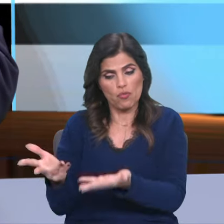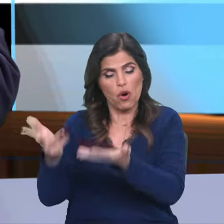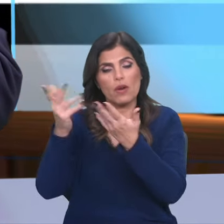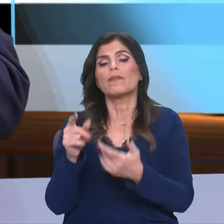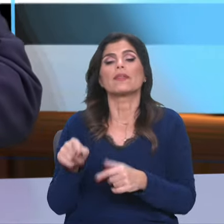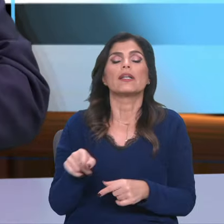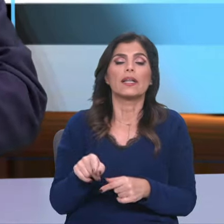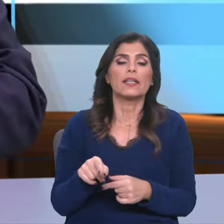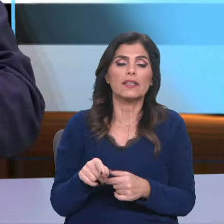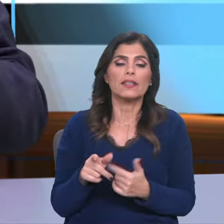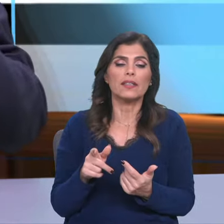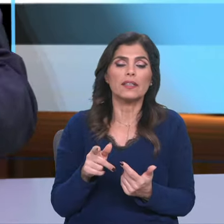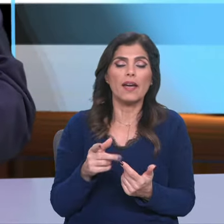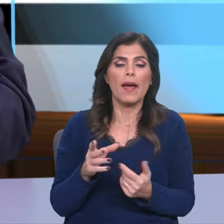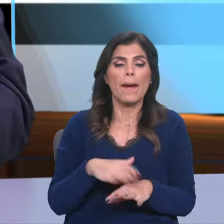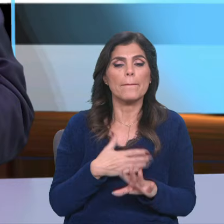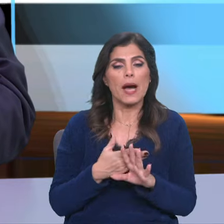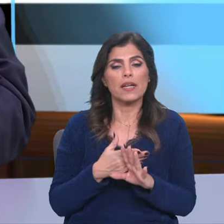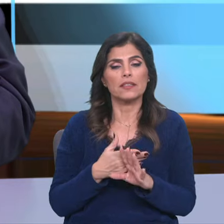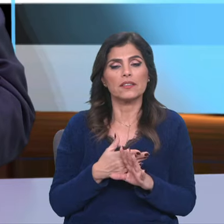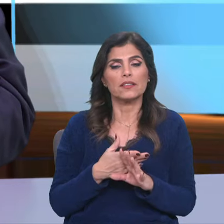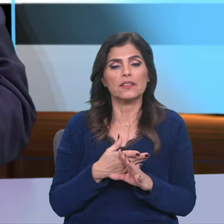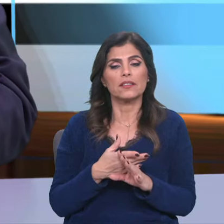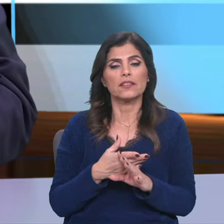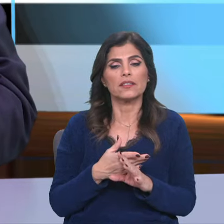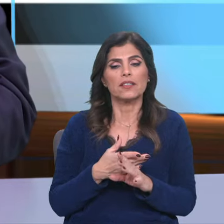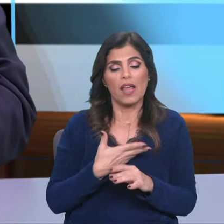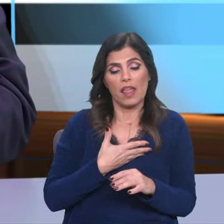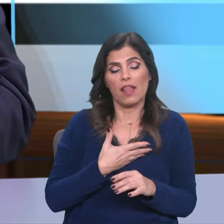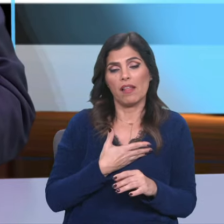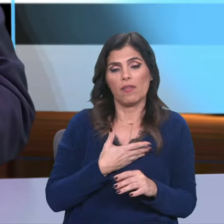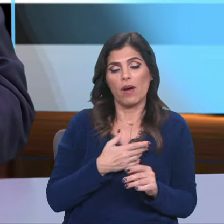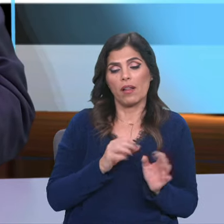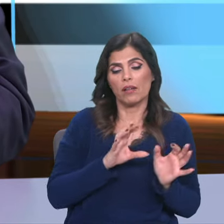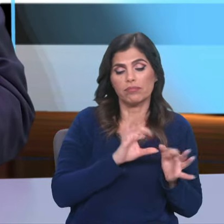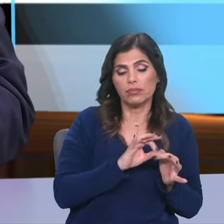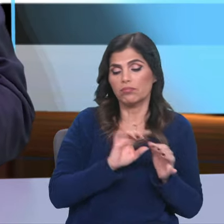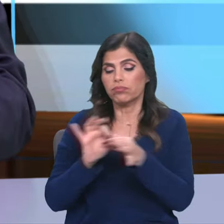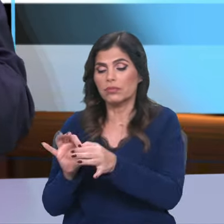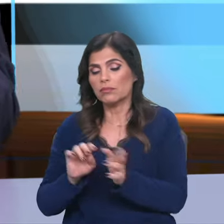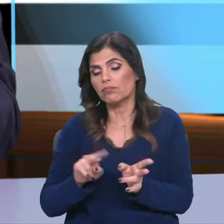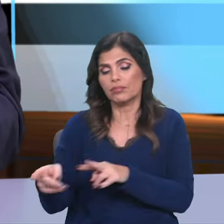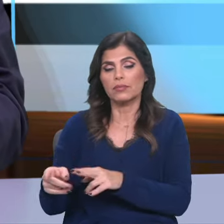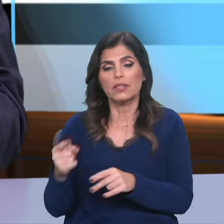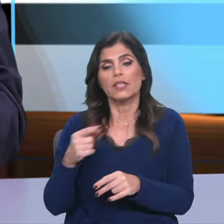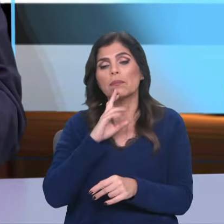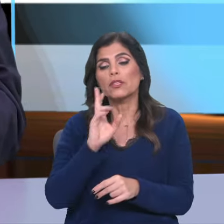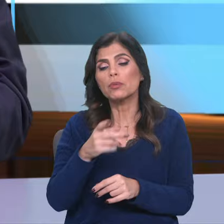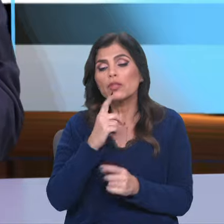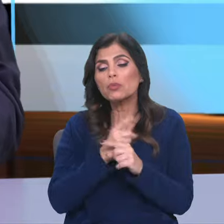aqui, portanto, é muito mais dedutivo e é para corresponder aos porquês